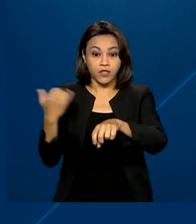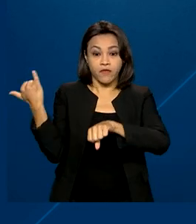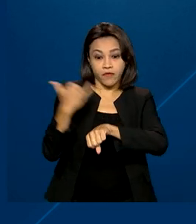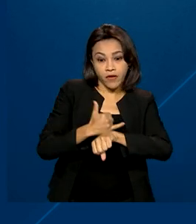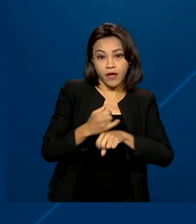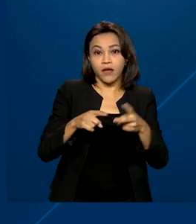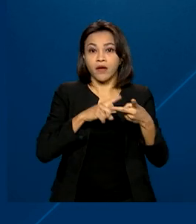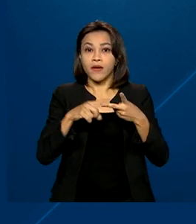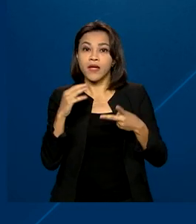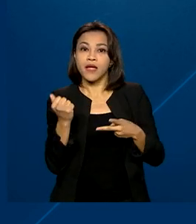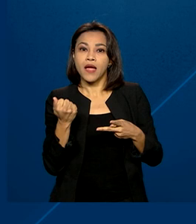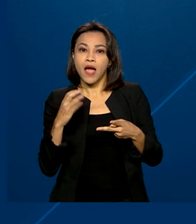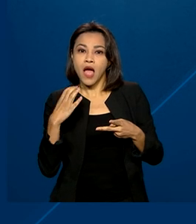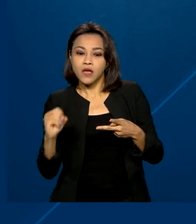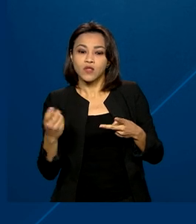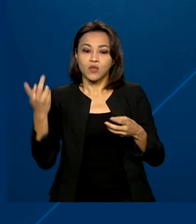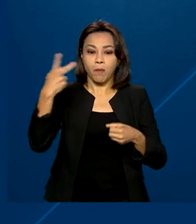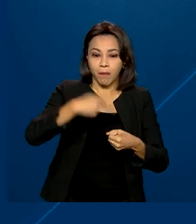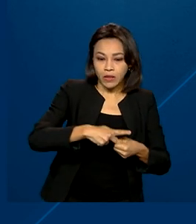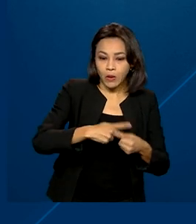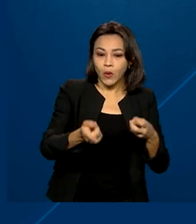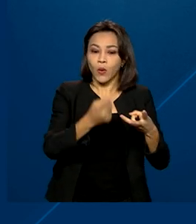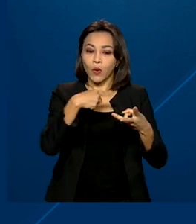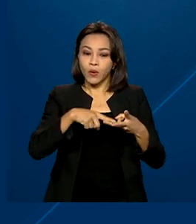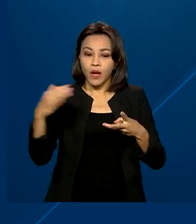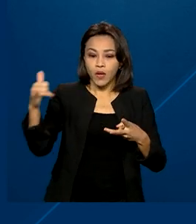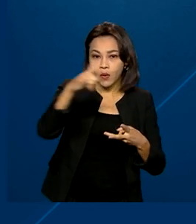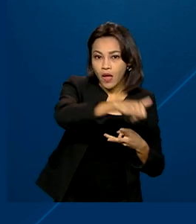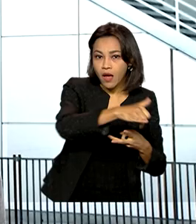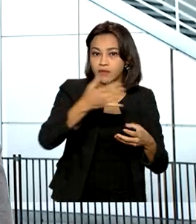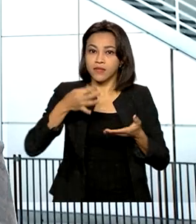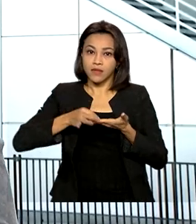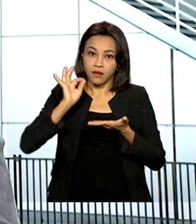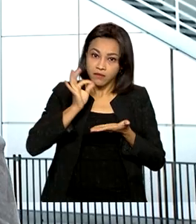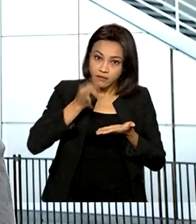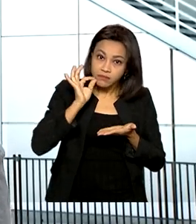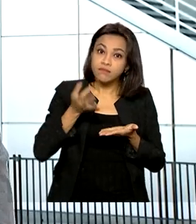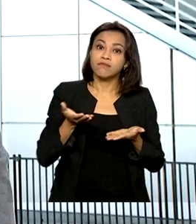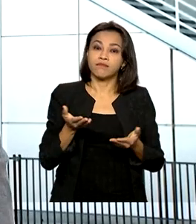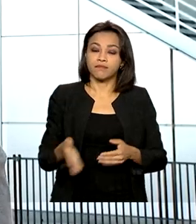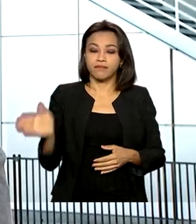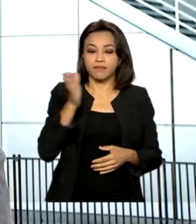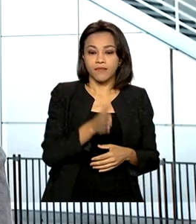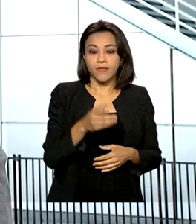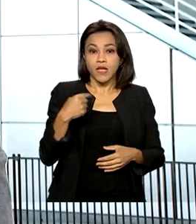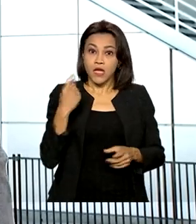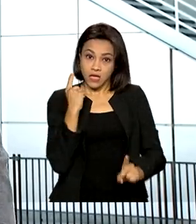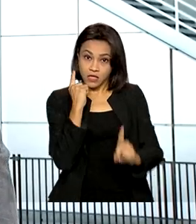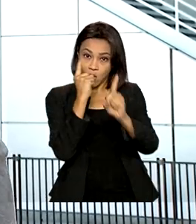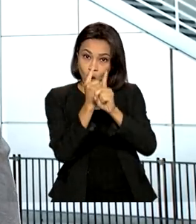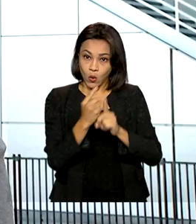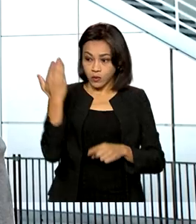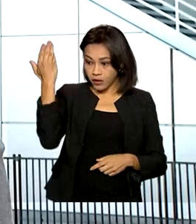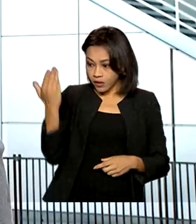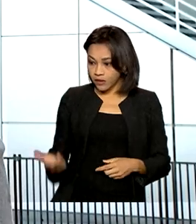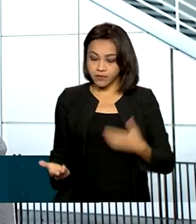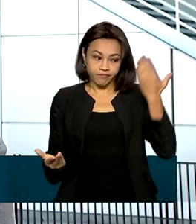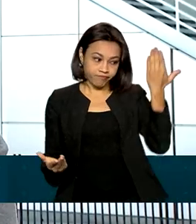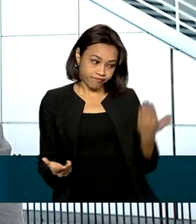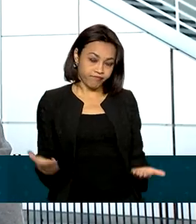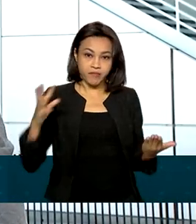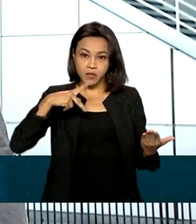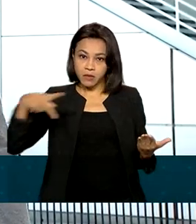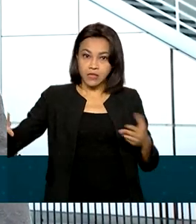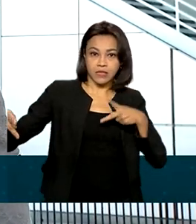de ferro e aço, petróleo bruto, aeronaves e café. O possível encontro entre os líderes durante a nona cúpula das